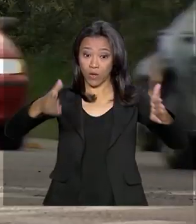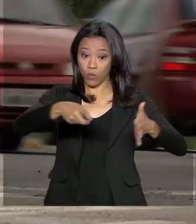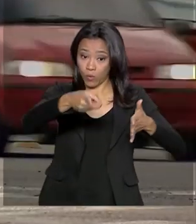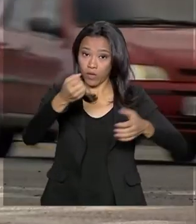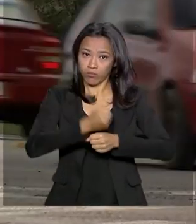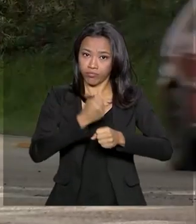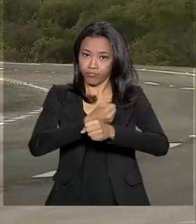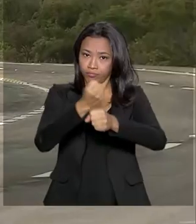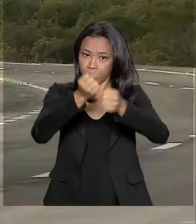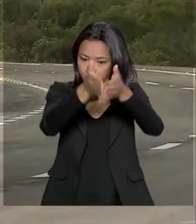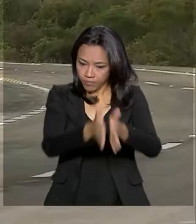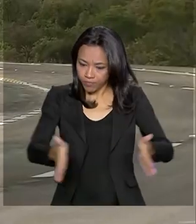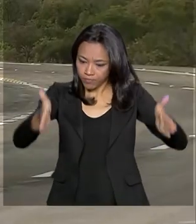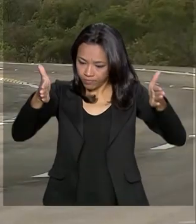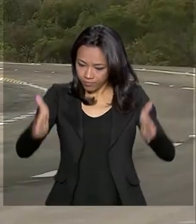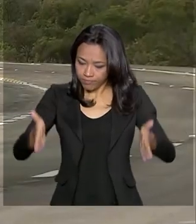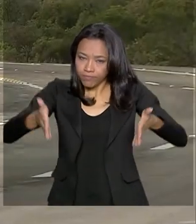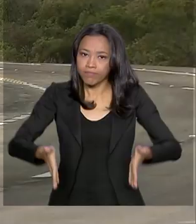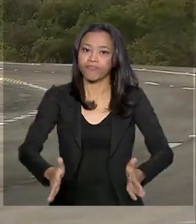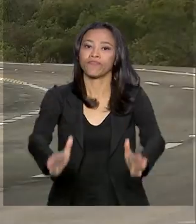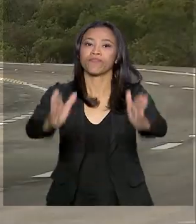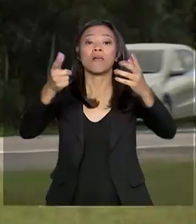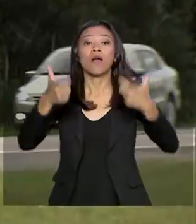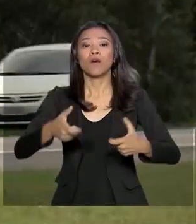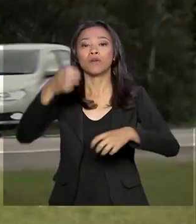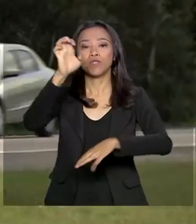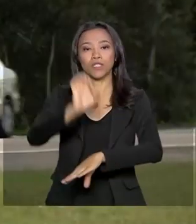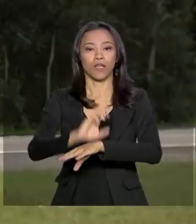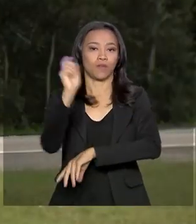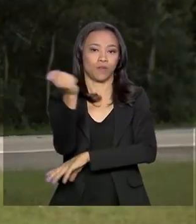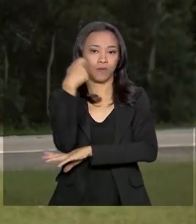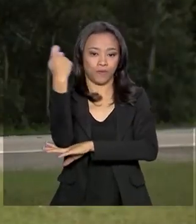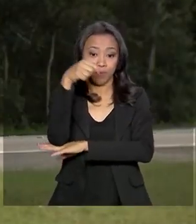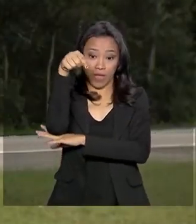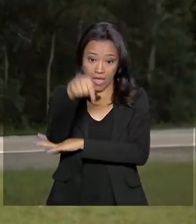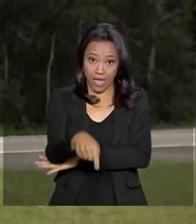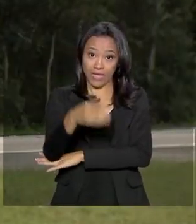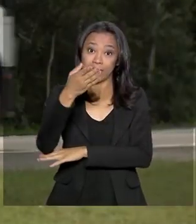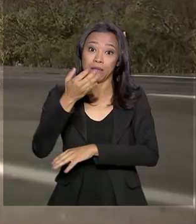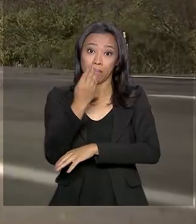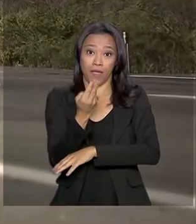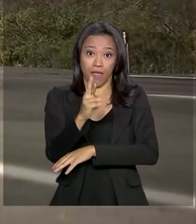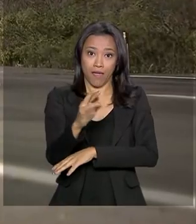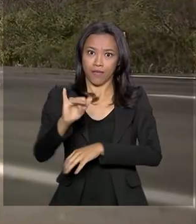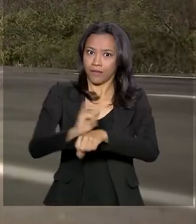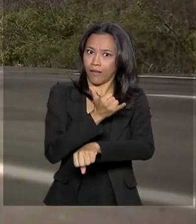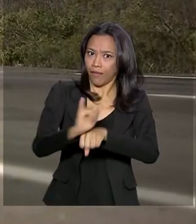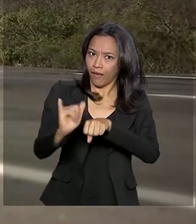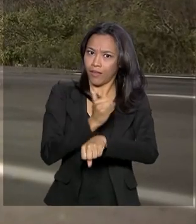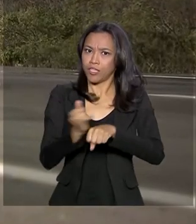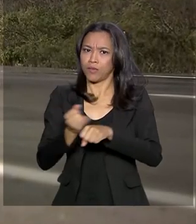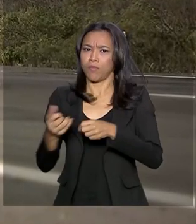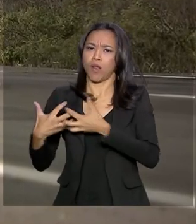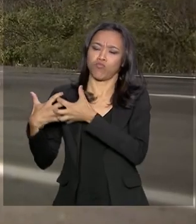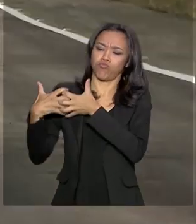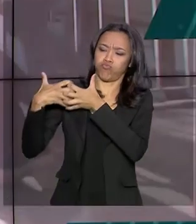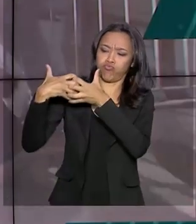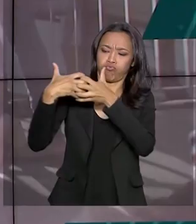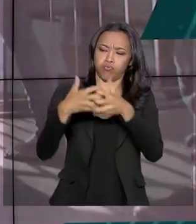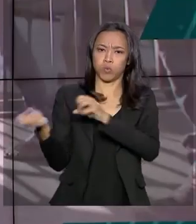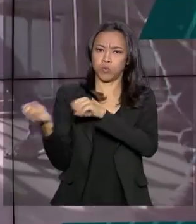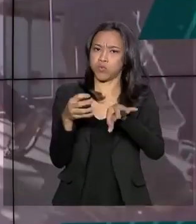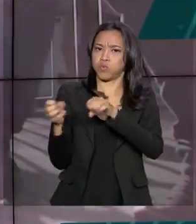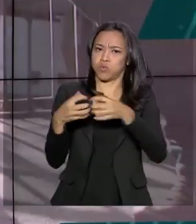duplicado da BR-116 no Rio Grande do Sul. A rodovia é estratégica para o escoamento da produção agropecuária da região.